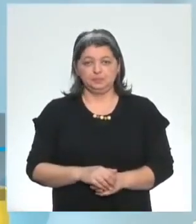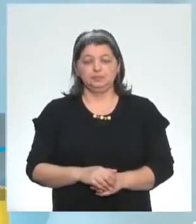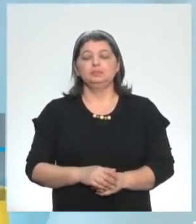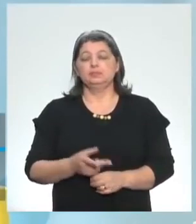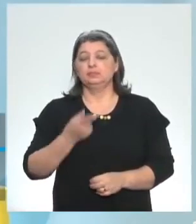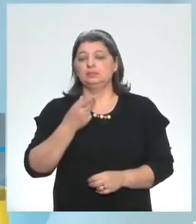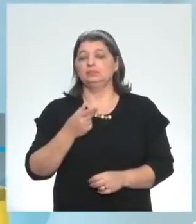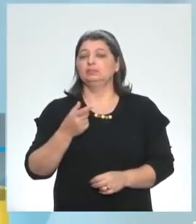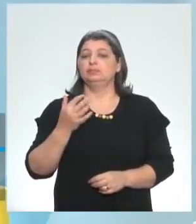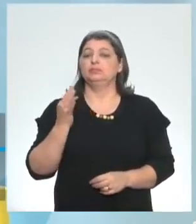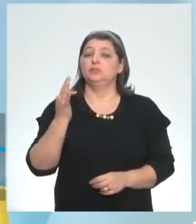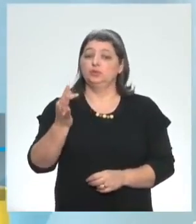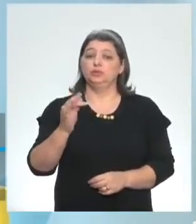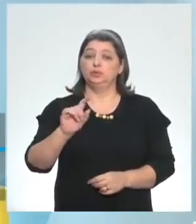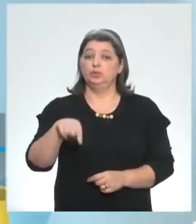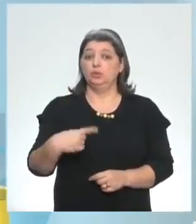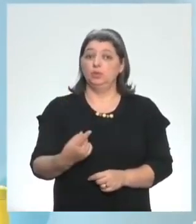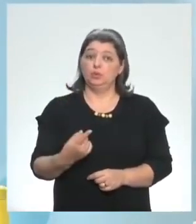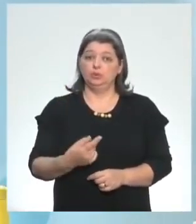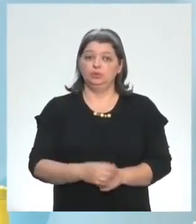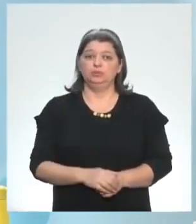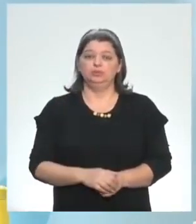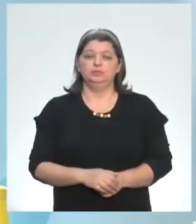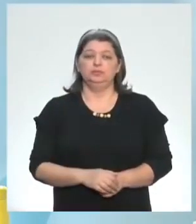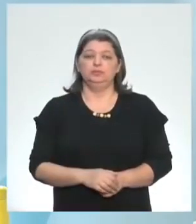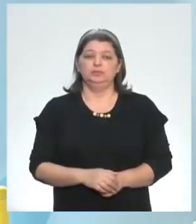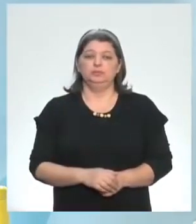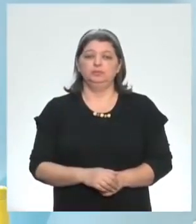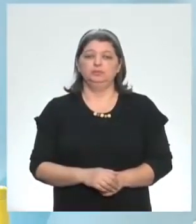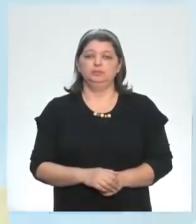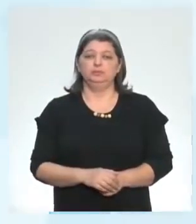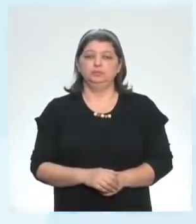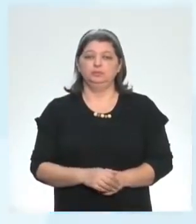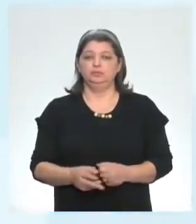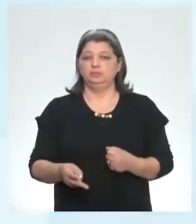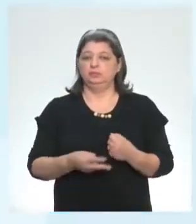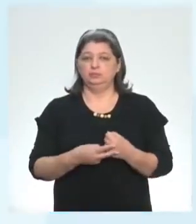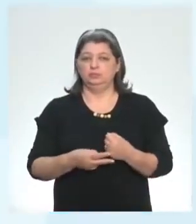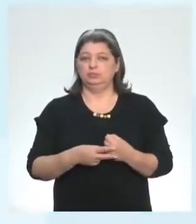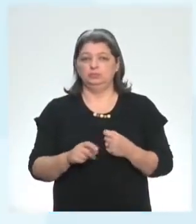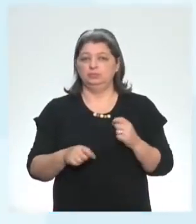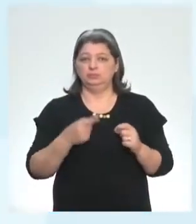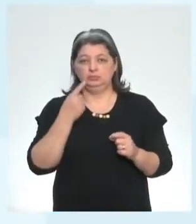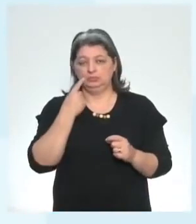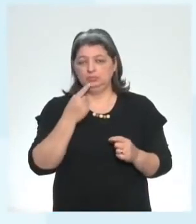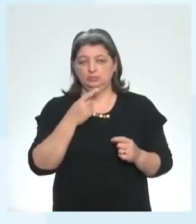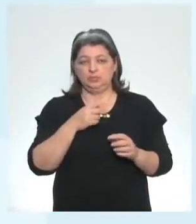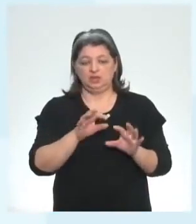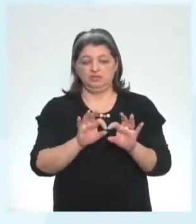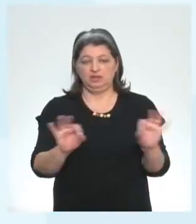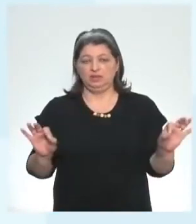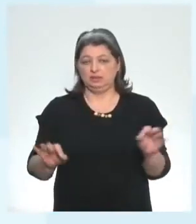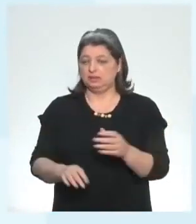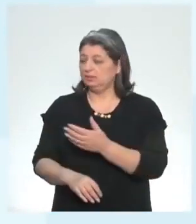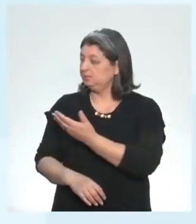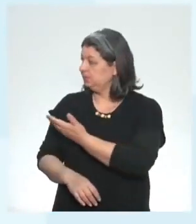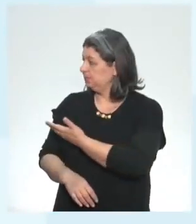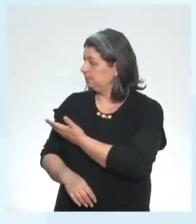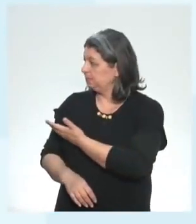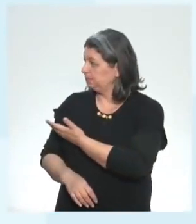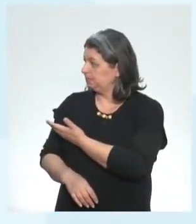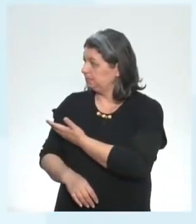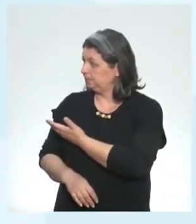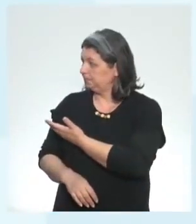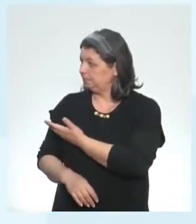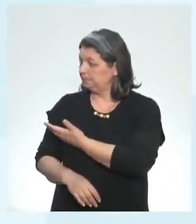futuro vamos lá pro nosso próximo tempo verbal que é o present perfect e a gente colocou essa frase aí ó I have organized